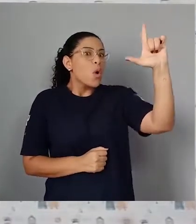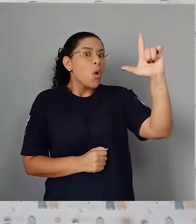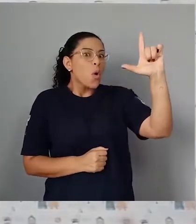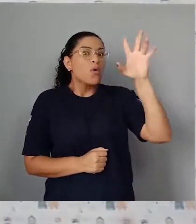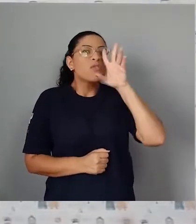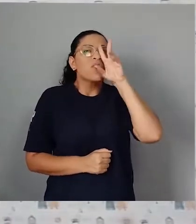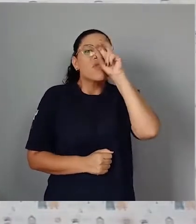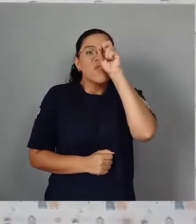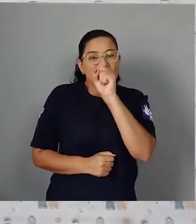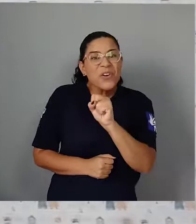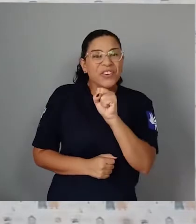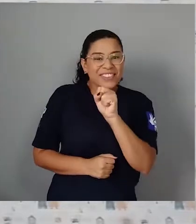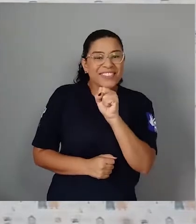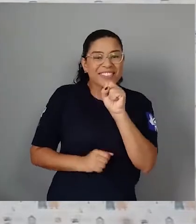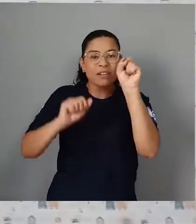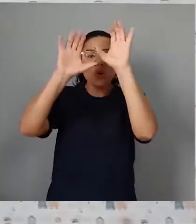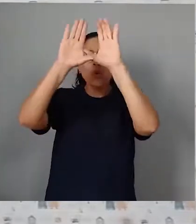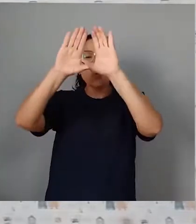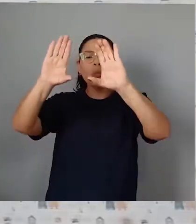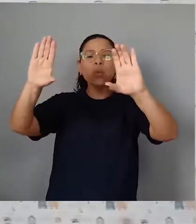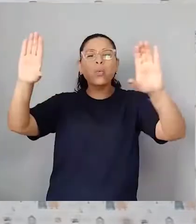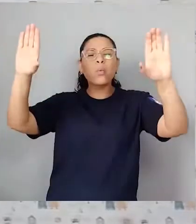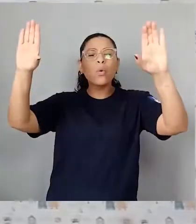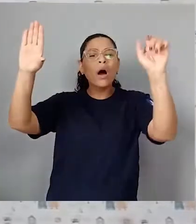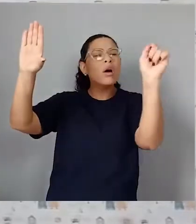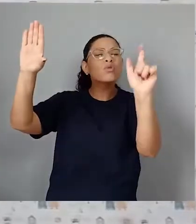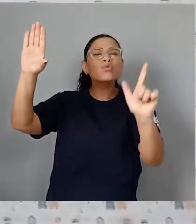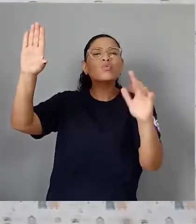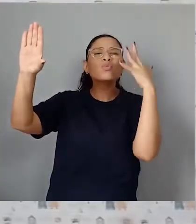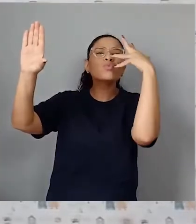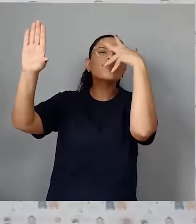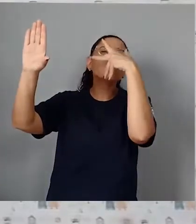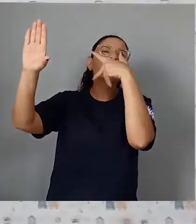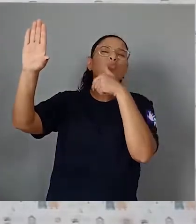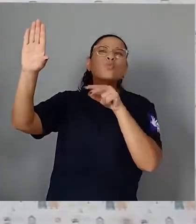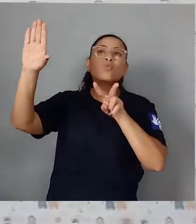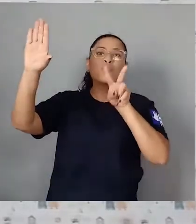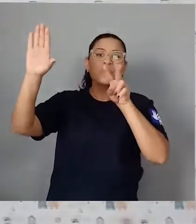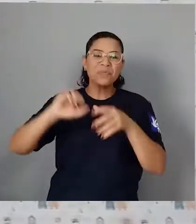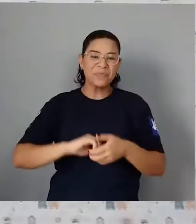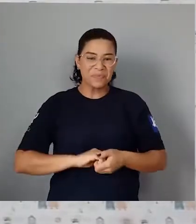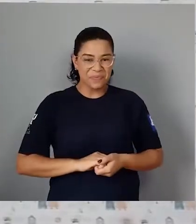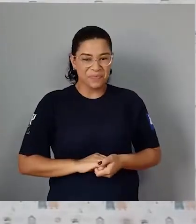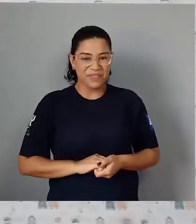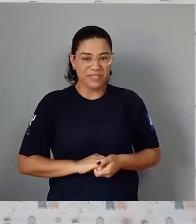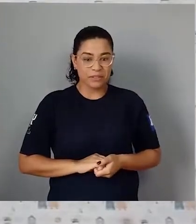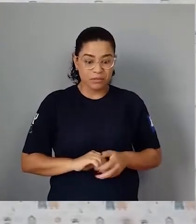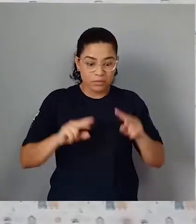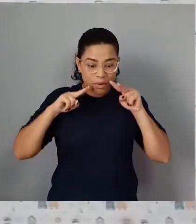céu está azulzinho. Quando eu olho no chão,